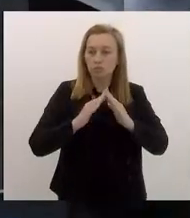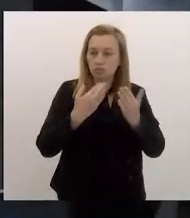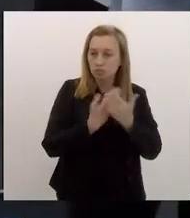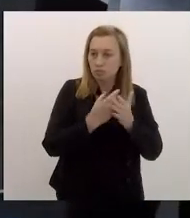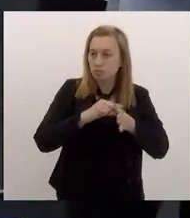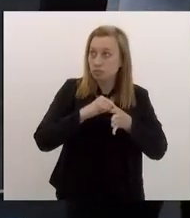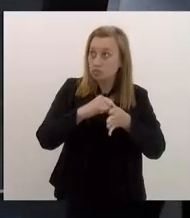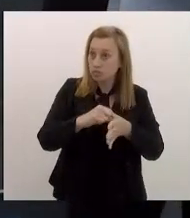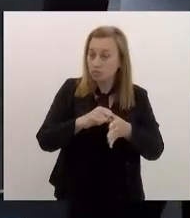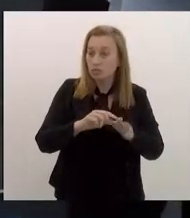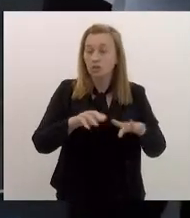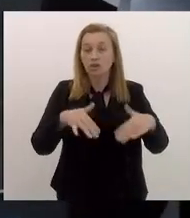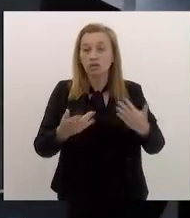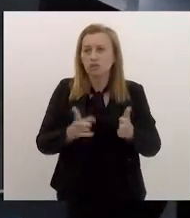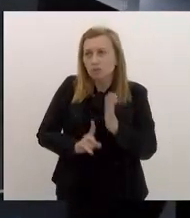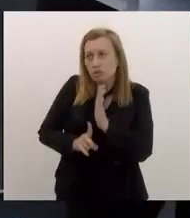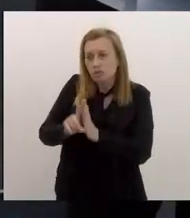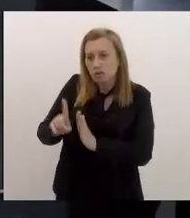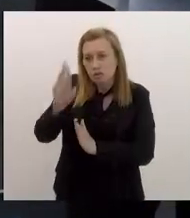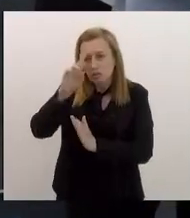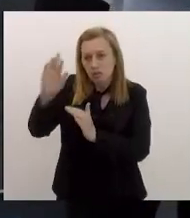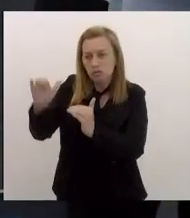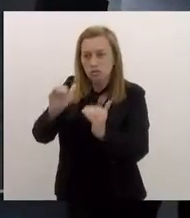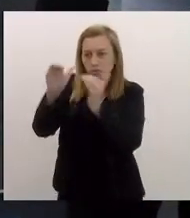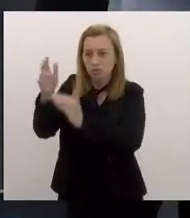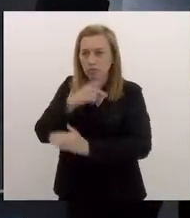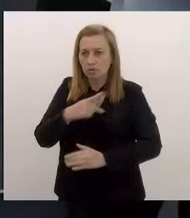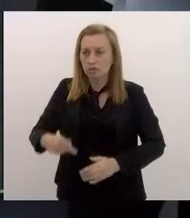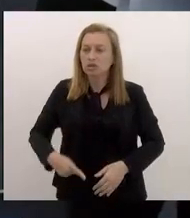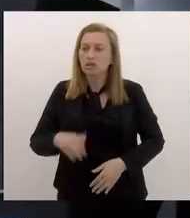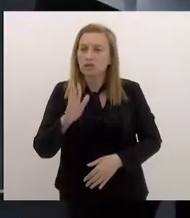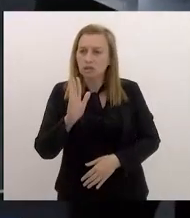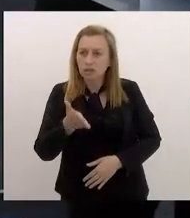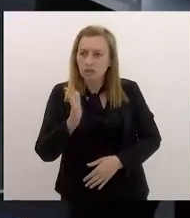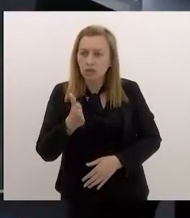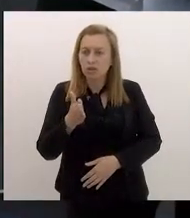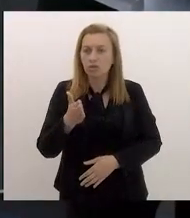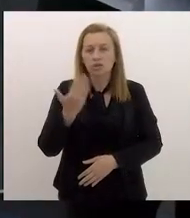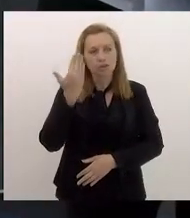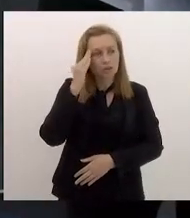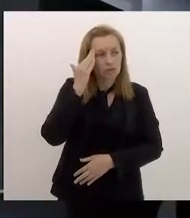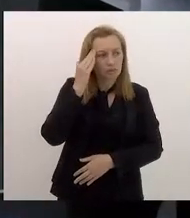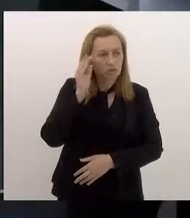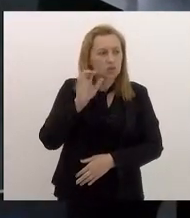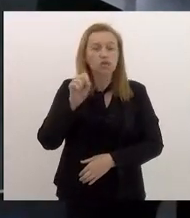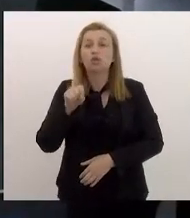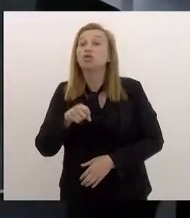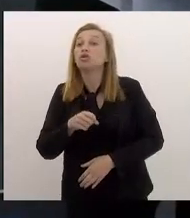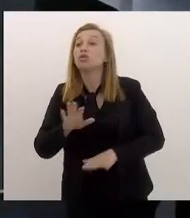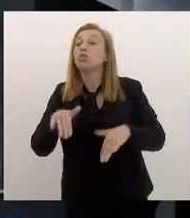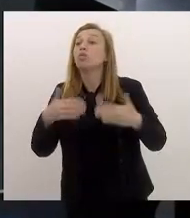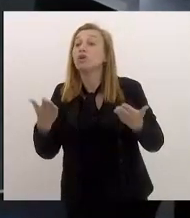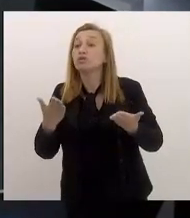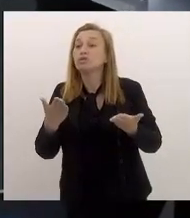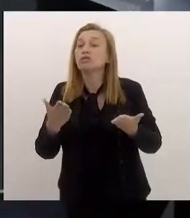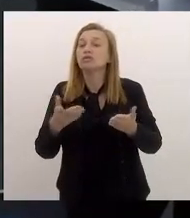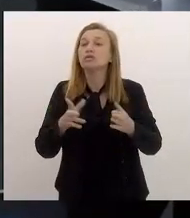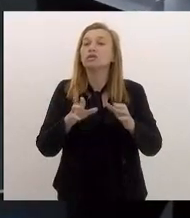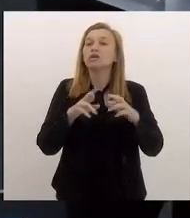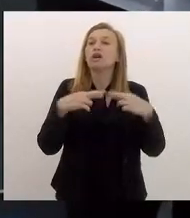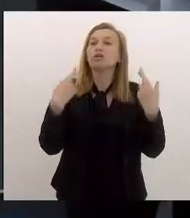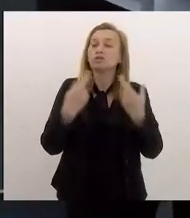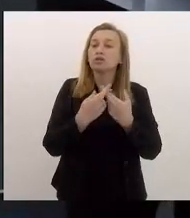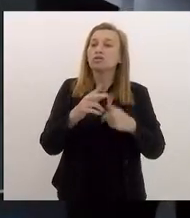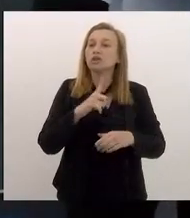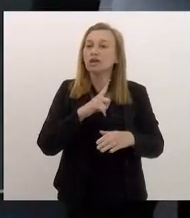Líderes. Então, estou perguntando à vossa excelência se o senhor tem já alguma noção de quando o senhor fará essa reunião do Colégio